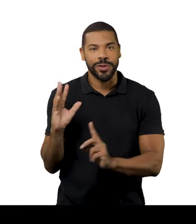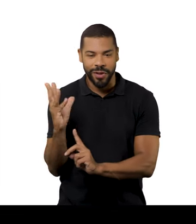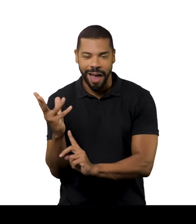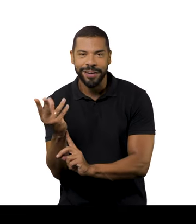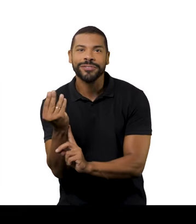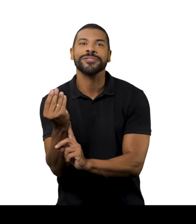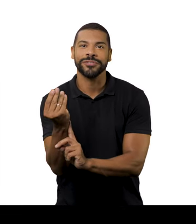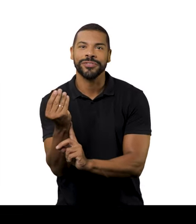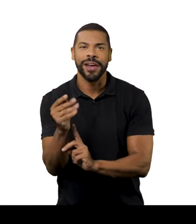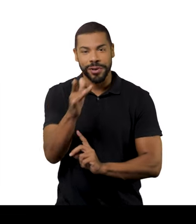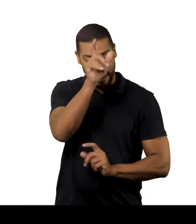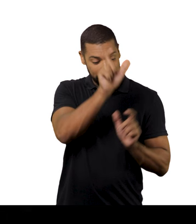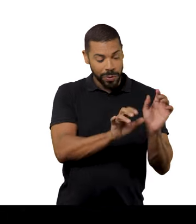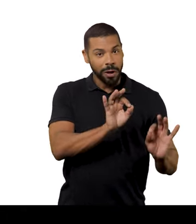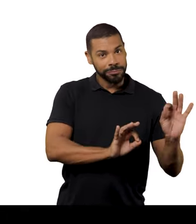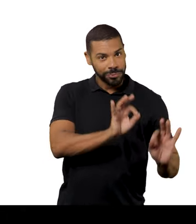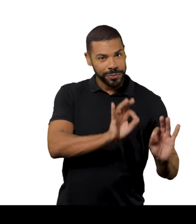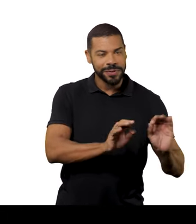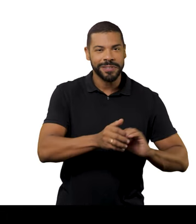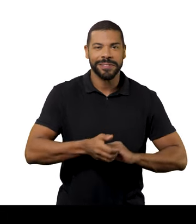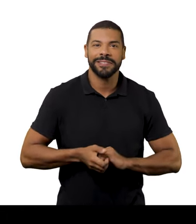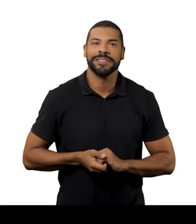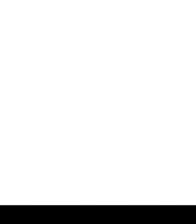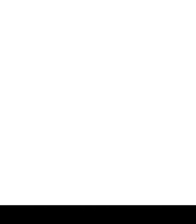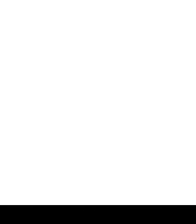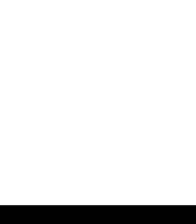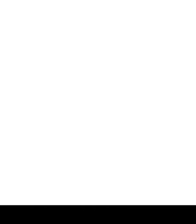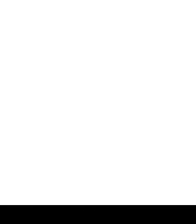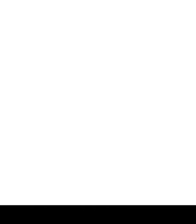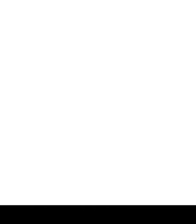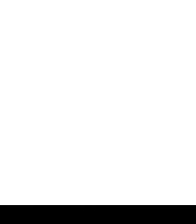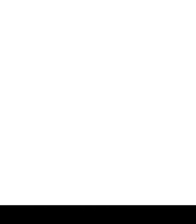formadas entre artistas e estilistas.